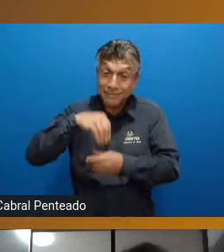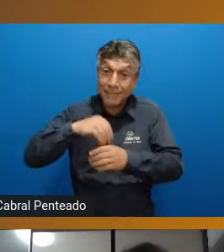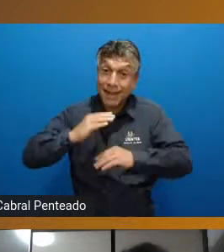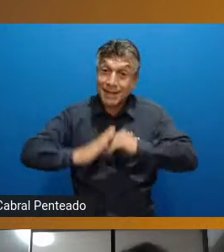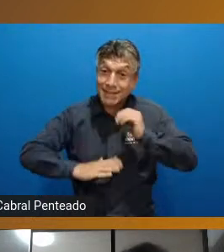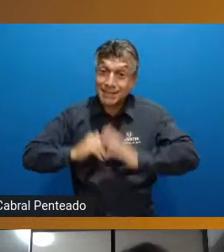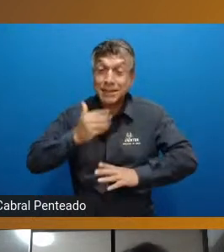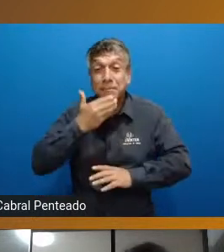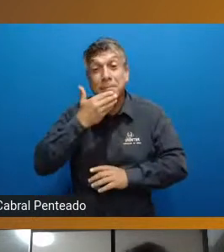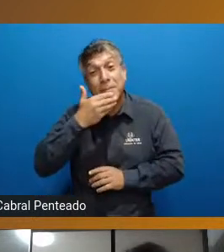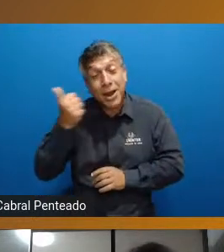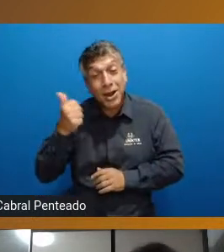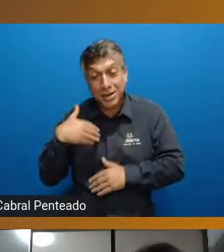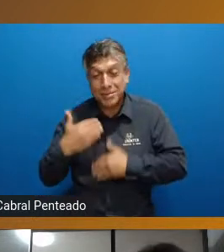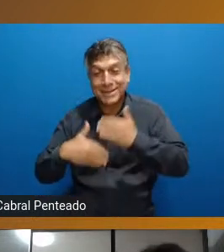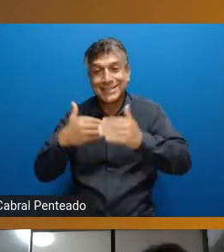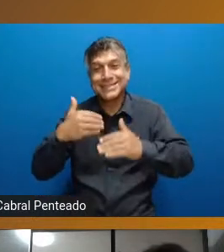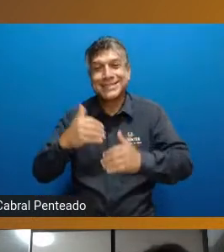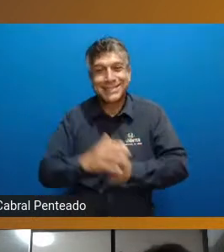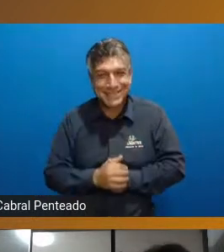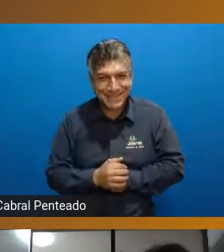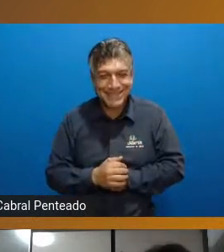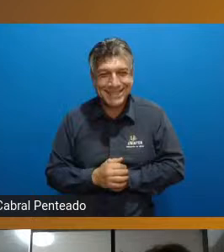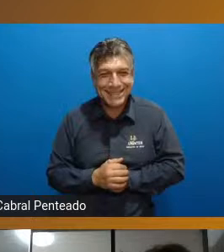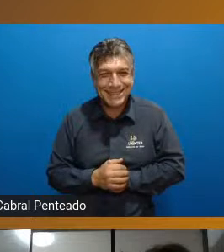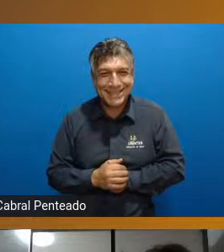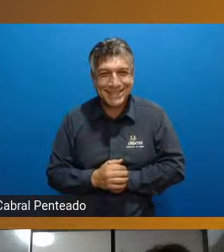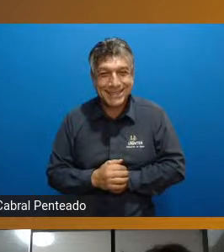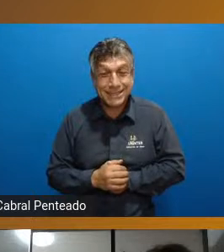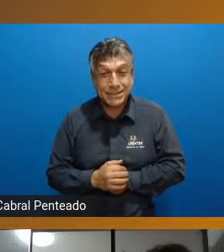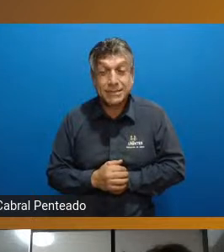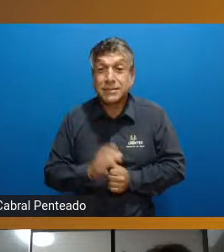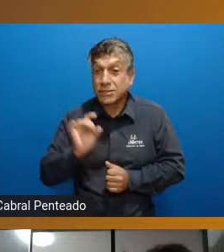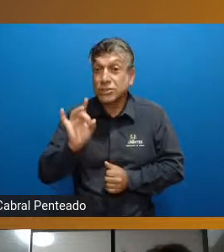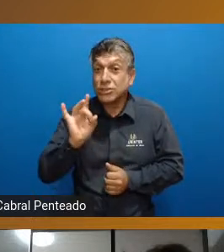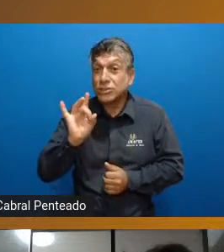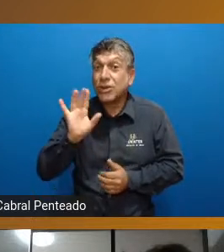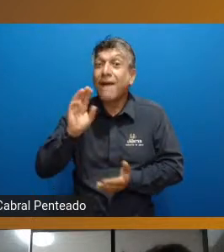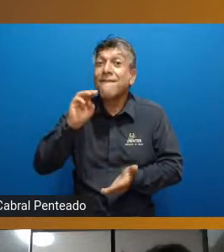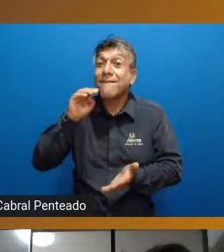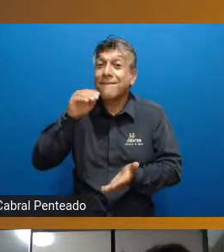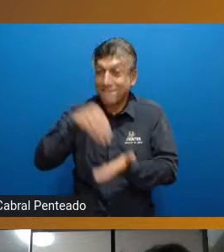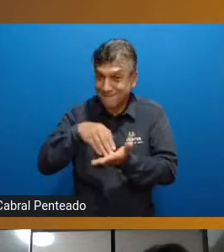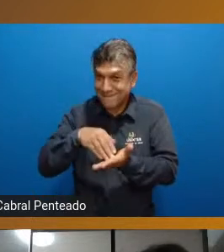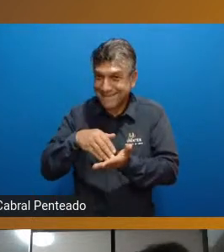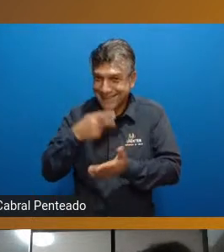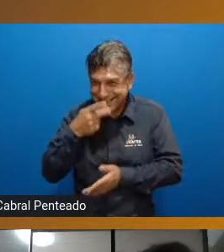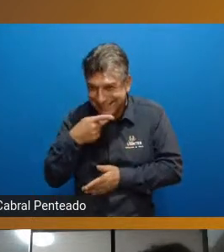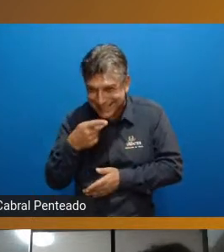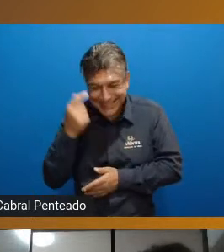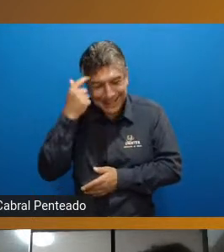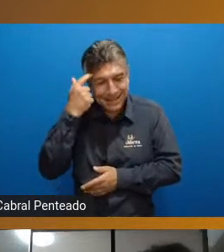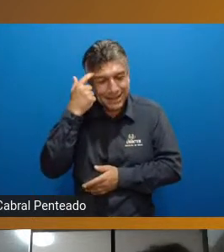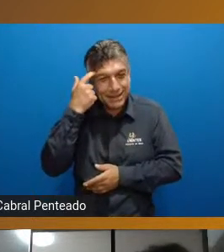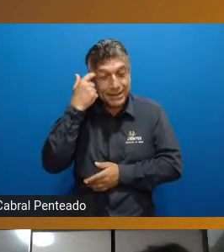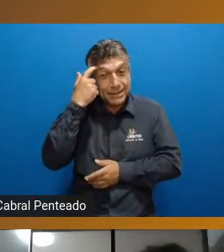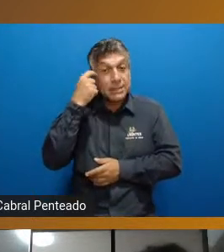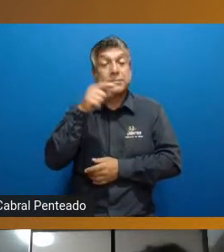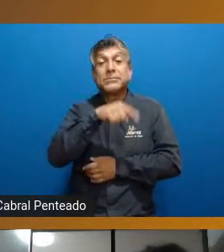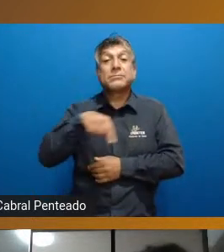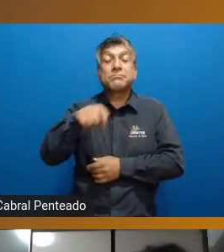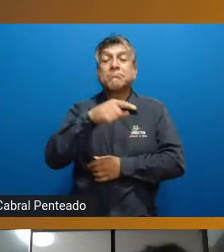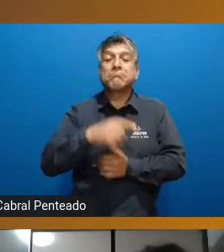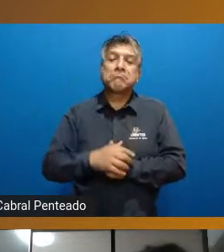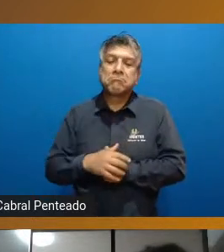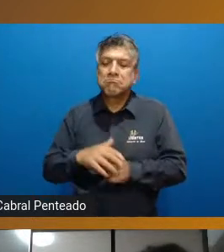melhor pro processo de desenvolvimento dela e só pra finalizar a minha fala é pra quem vai atuar por exemplo